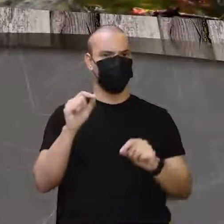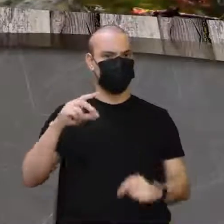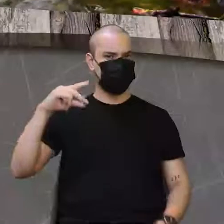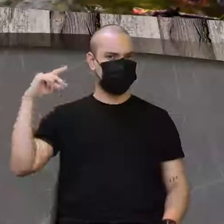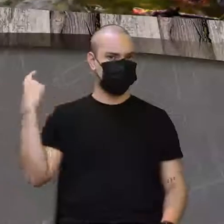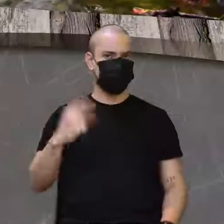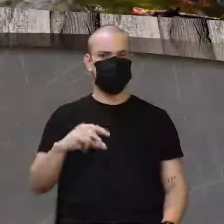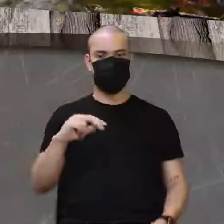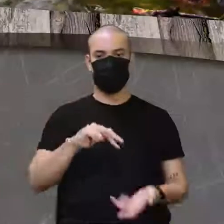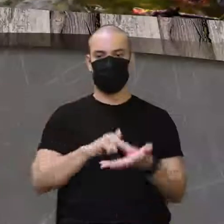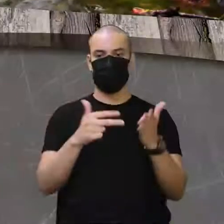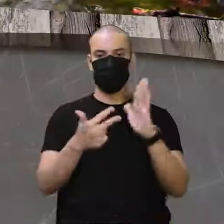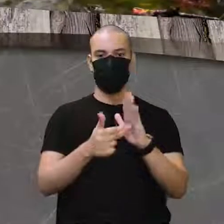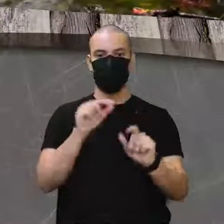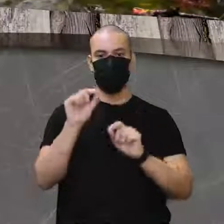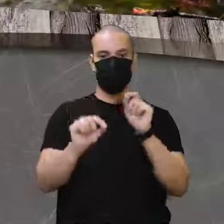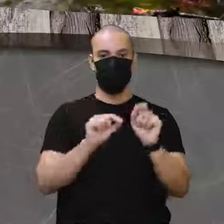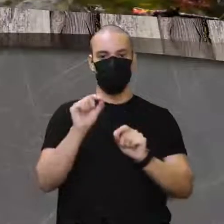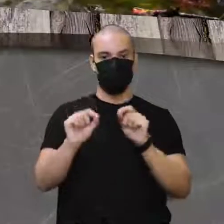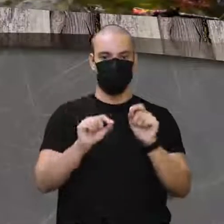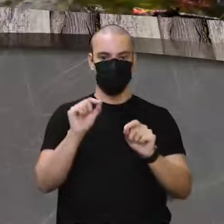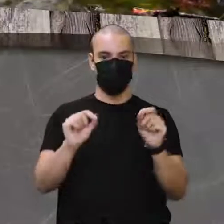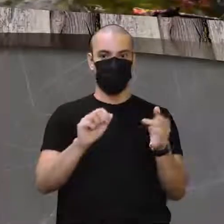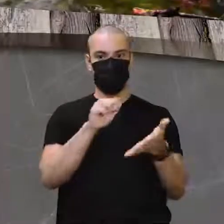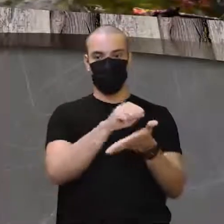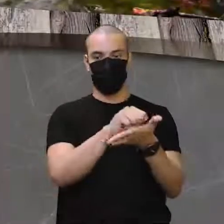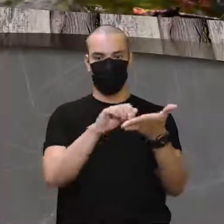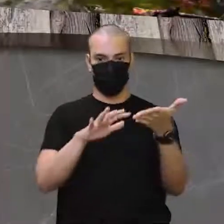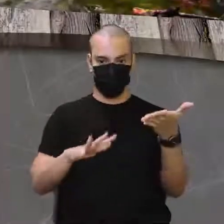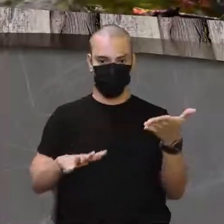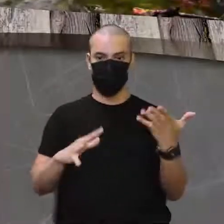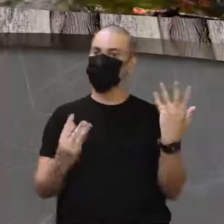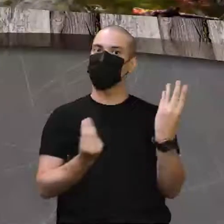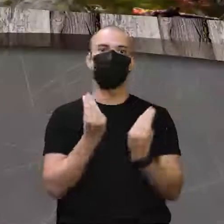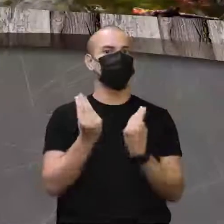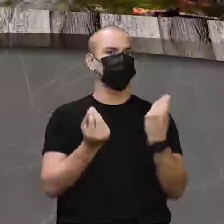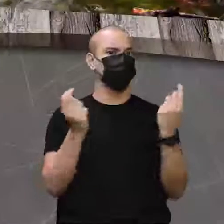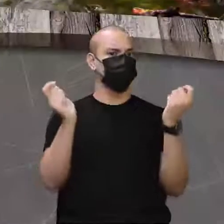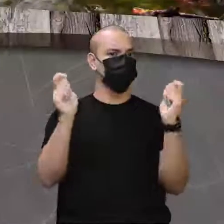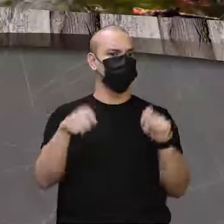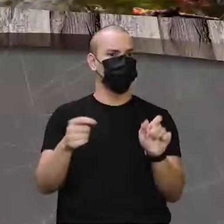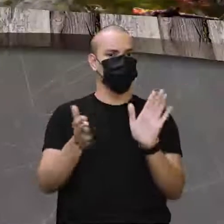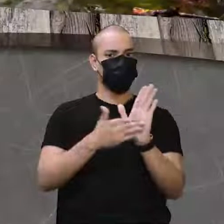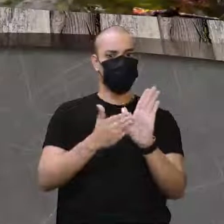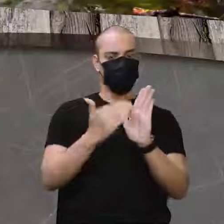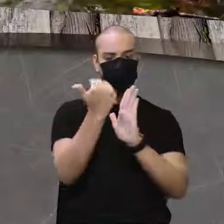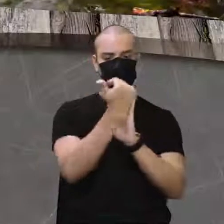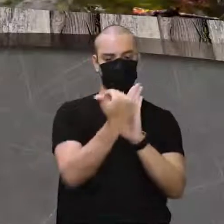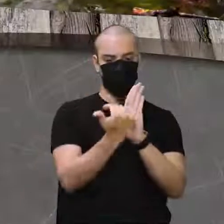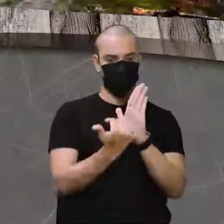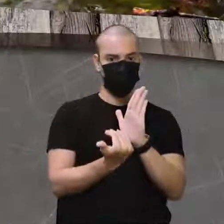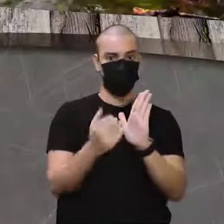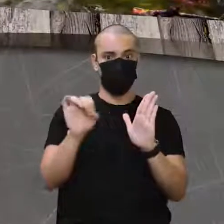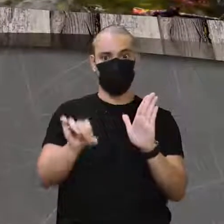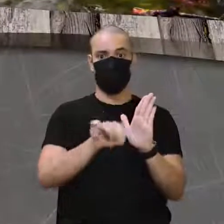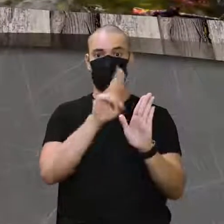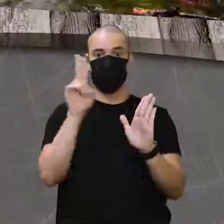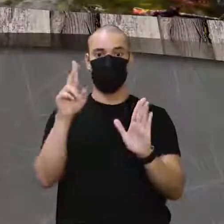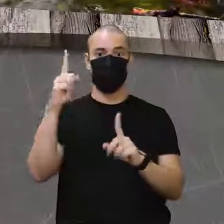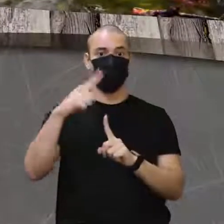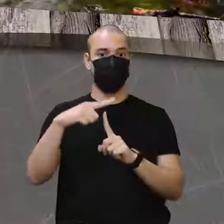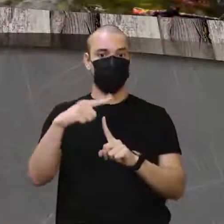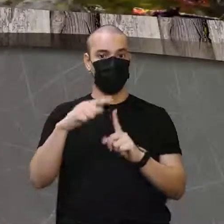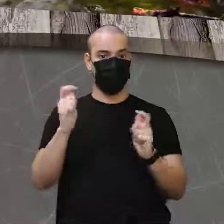prof? Que é a parte das nossas atividades. Como é que isso pode ser cobrado? Ou que tipo de